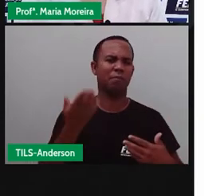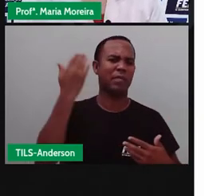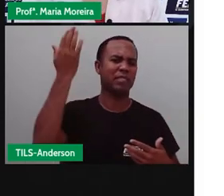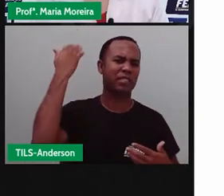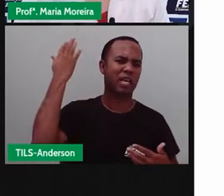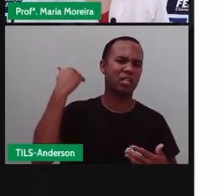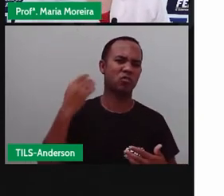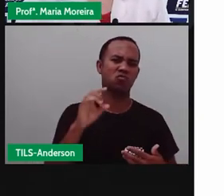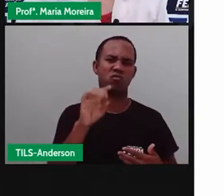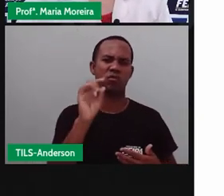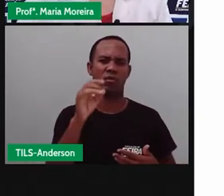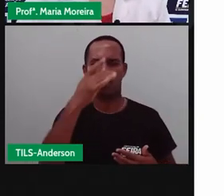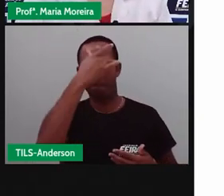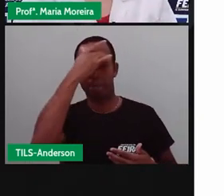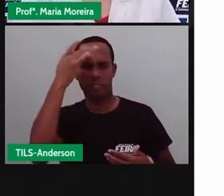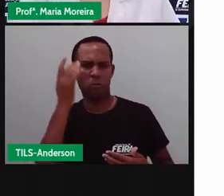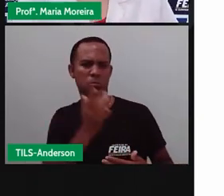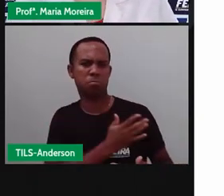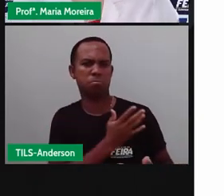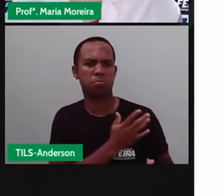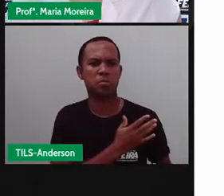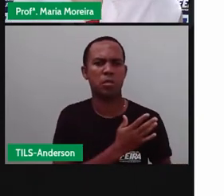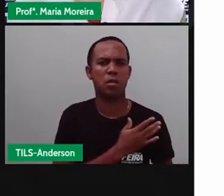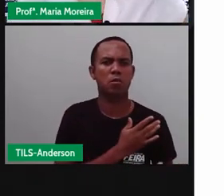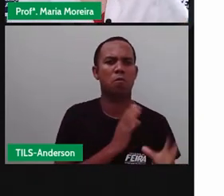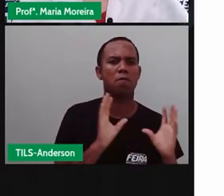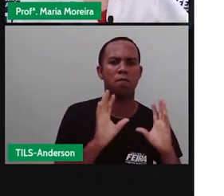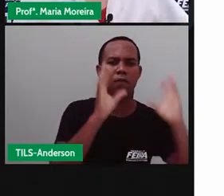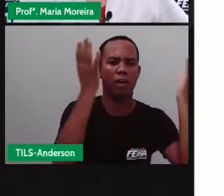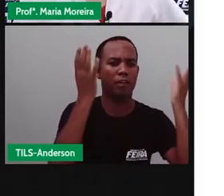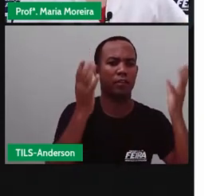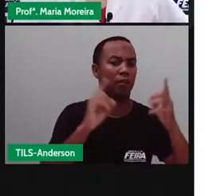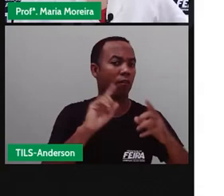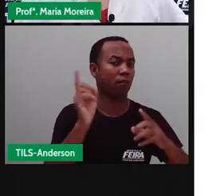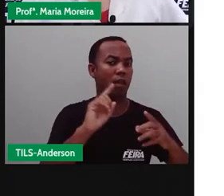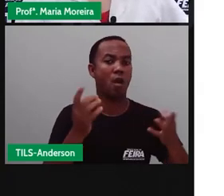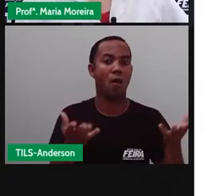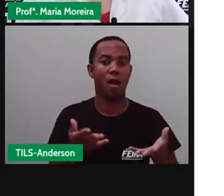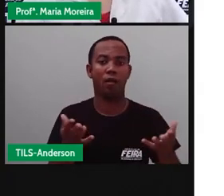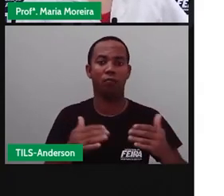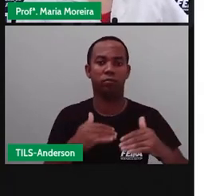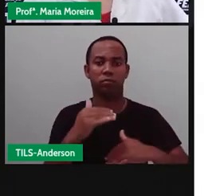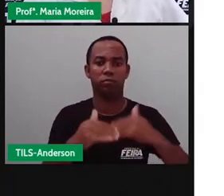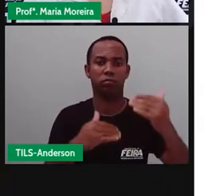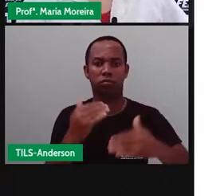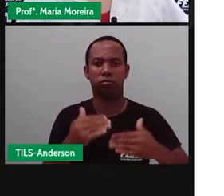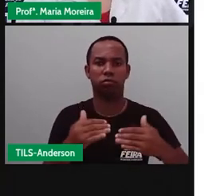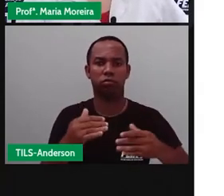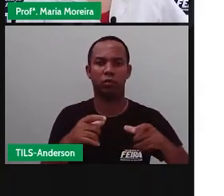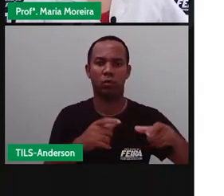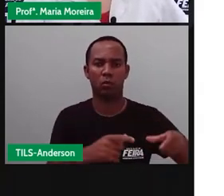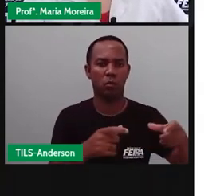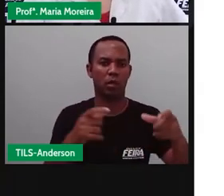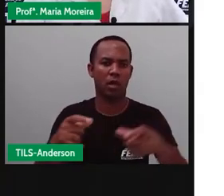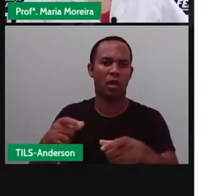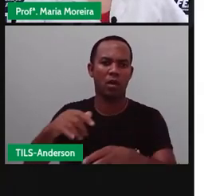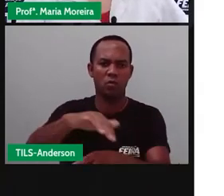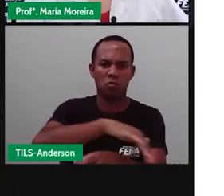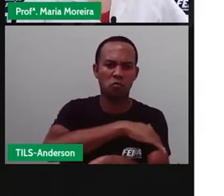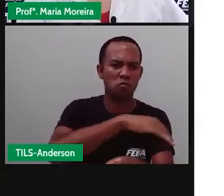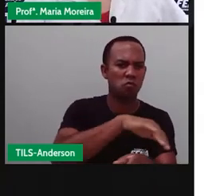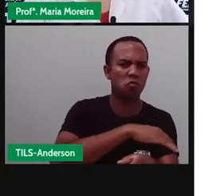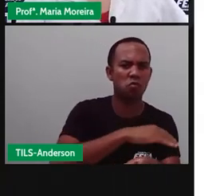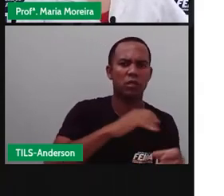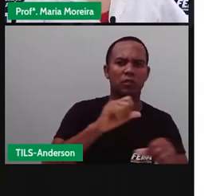comemoravam, passa a ser agora também comemorado pelos pobres. Bom, entranhou pelas ruas e vielas brasileiras e foi se